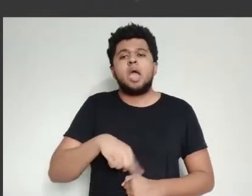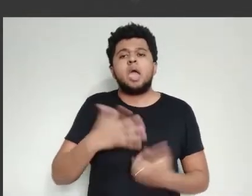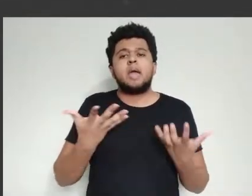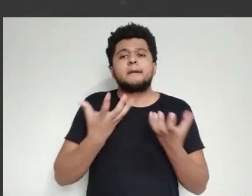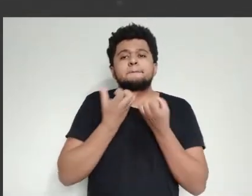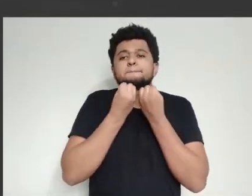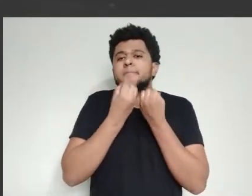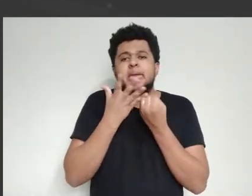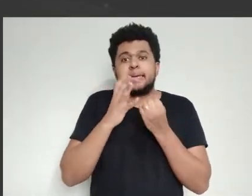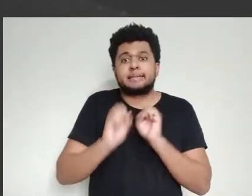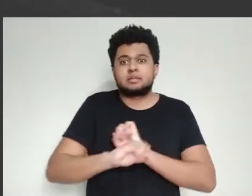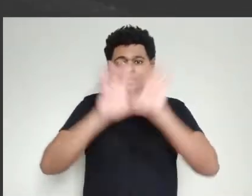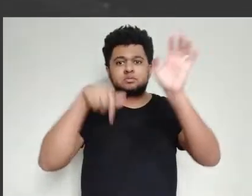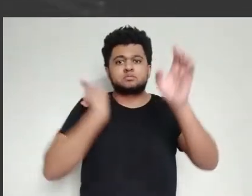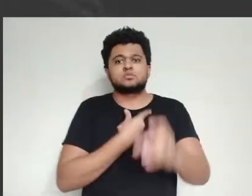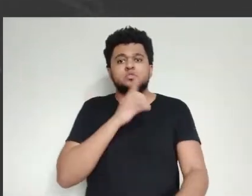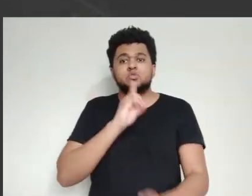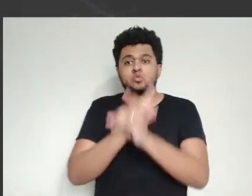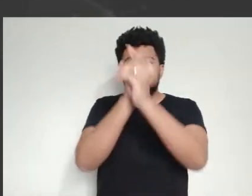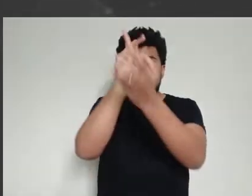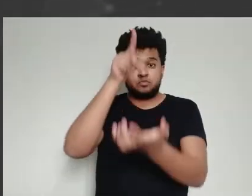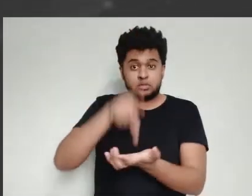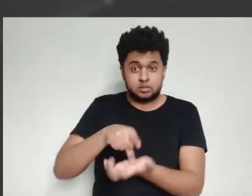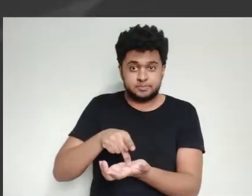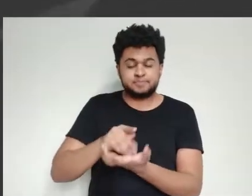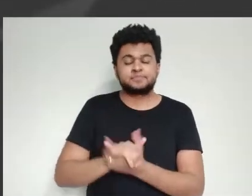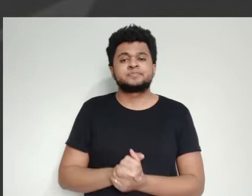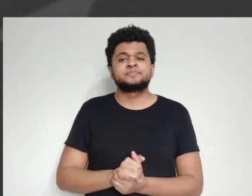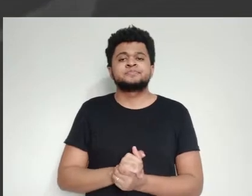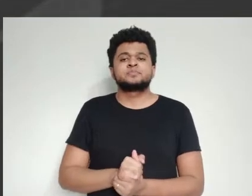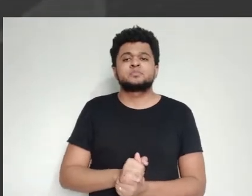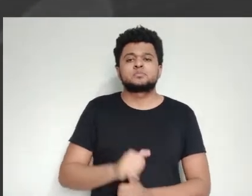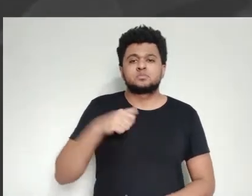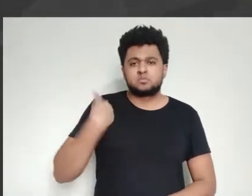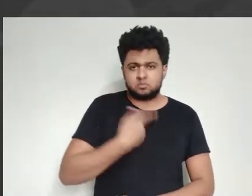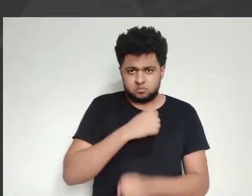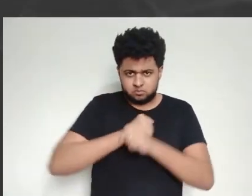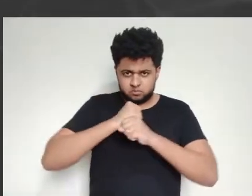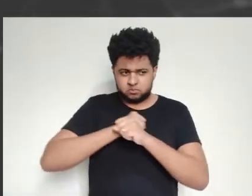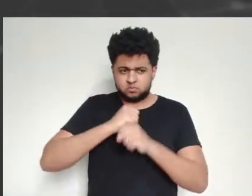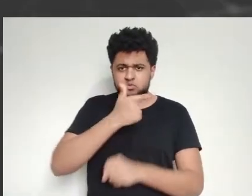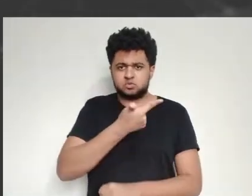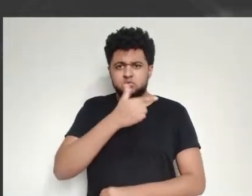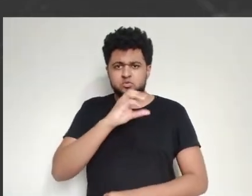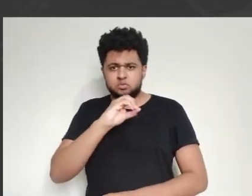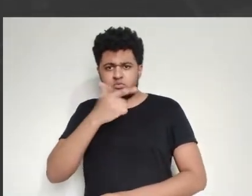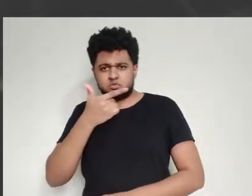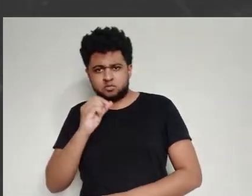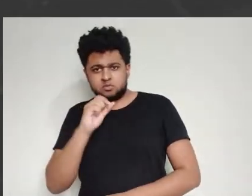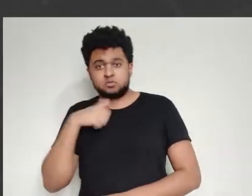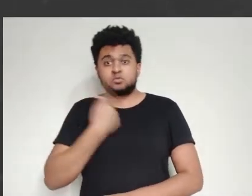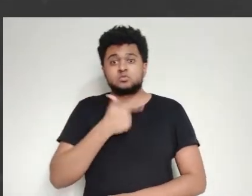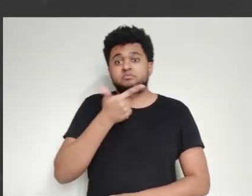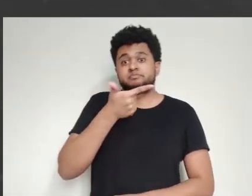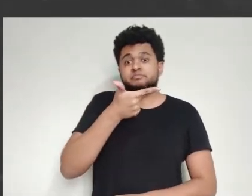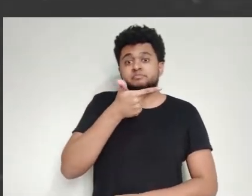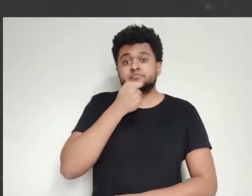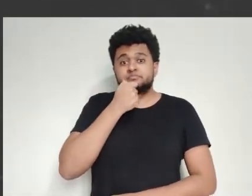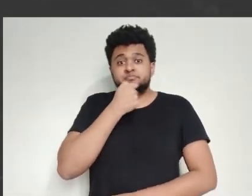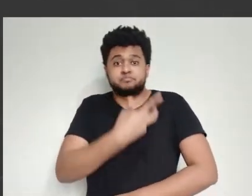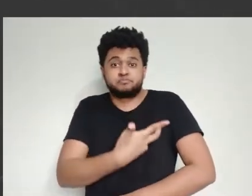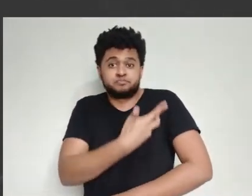melhor tipo de vacina. Vacina boa é aquela que funciona. O fato de a gente ter, hoje em dia,